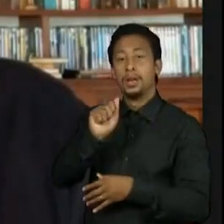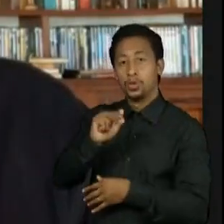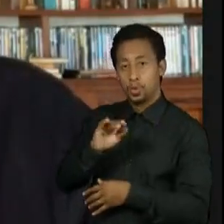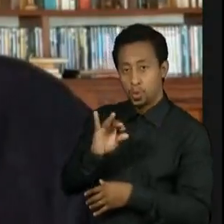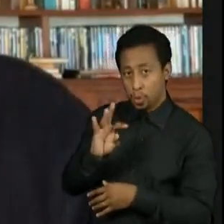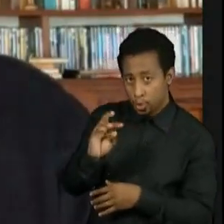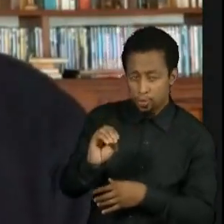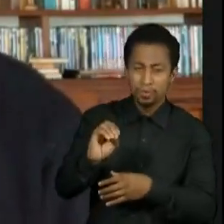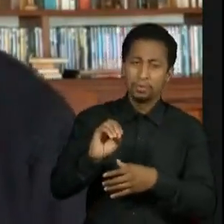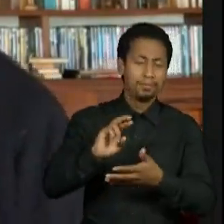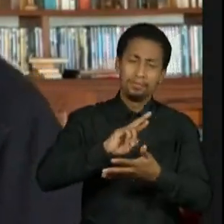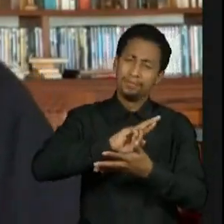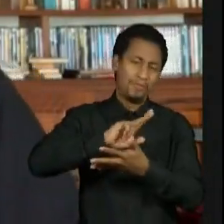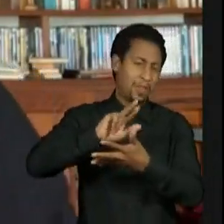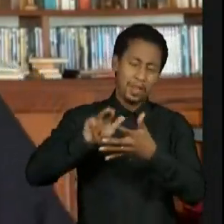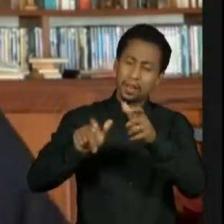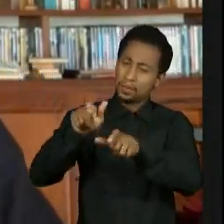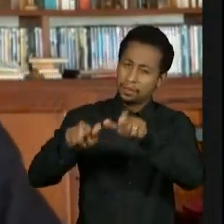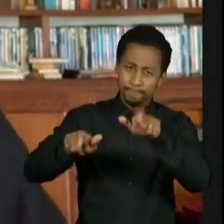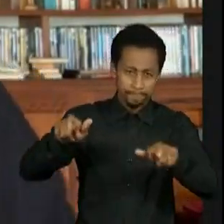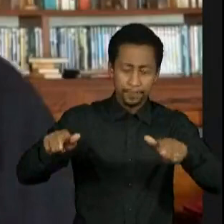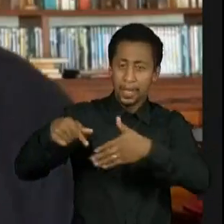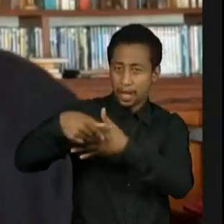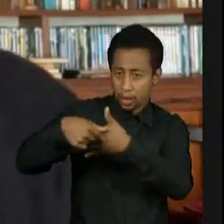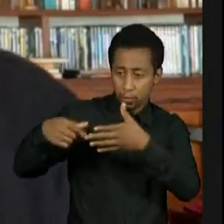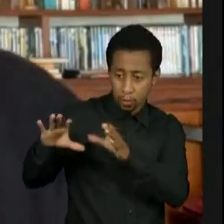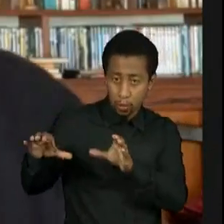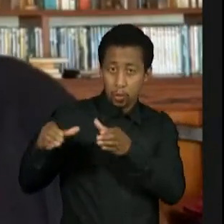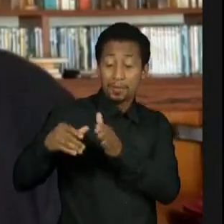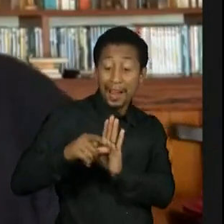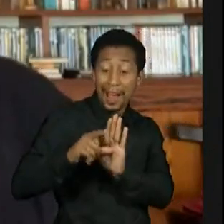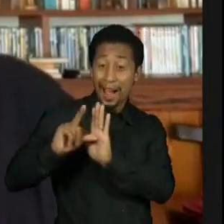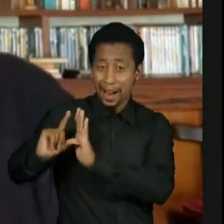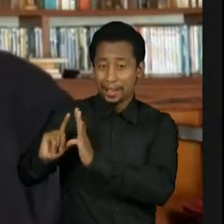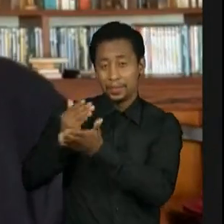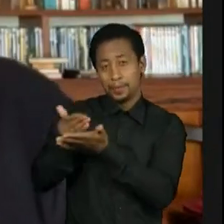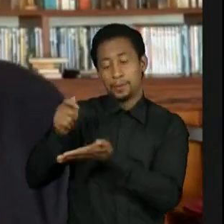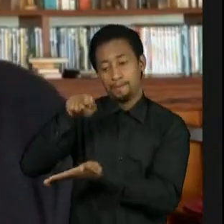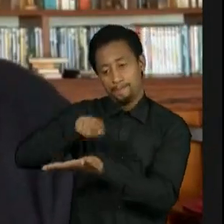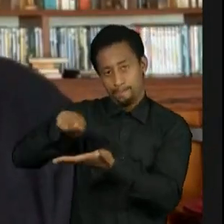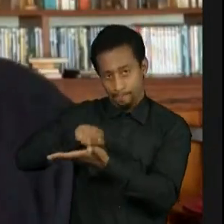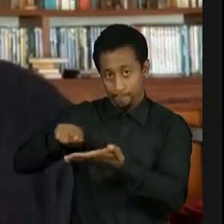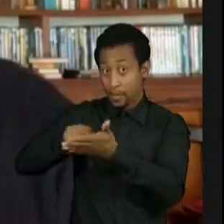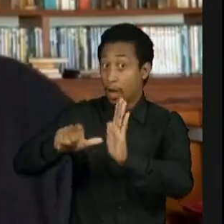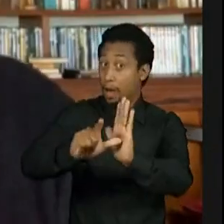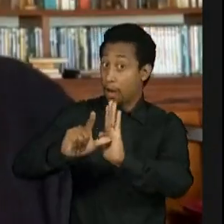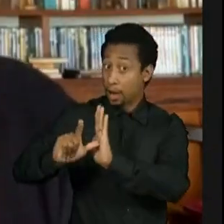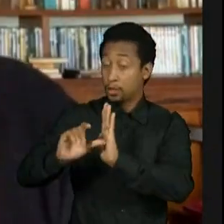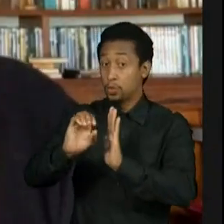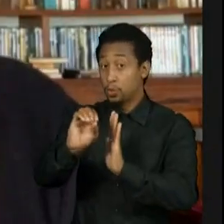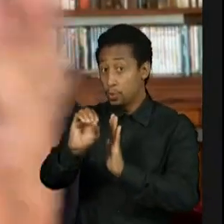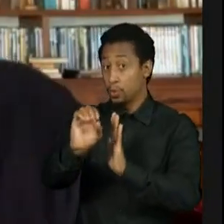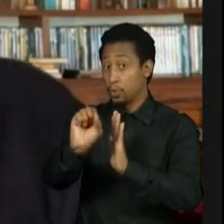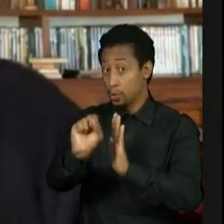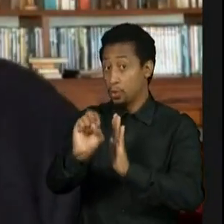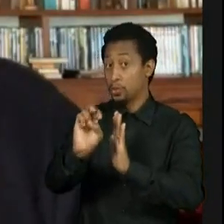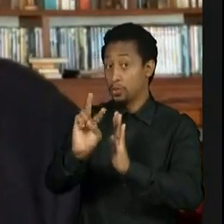É o modernismo de Magalhães. Se essa turma faz a preliminar do Oswald de Andrade, alguma coisa está errada. Ou com eles, ou com o